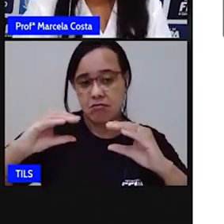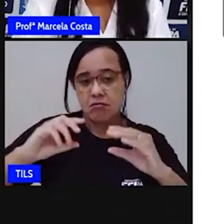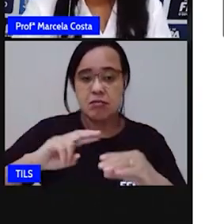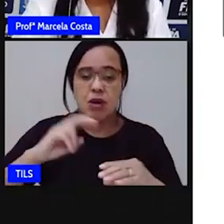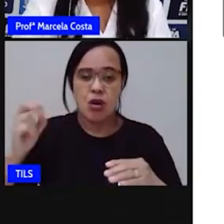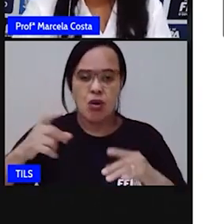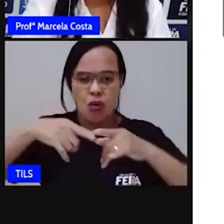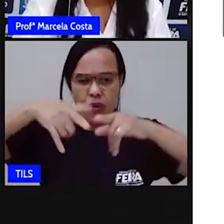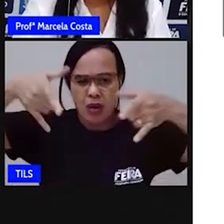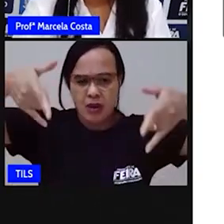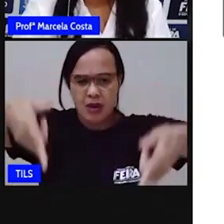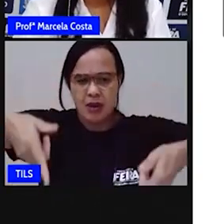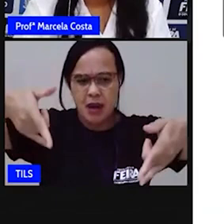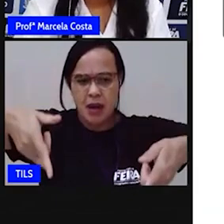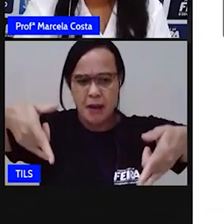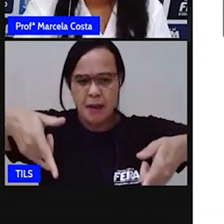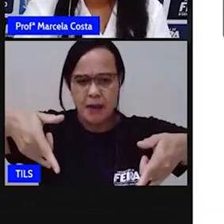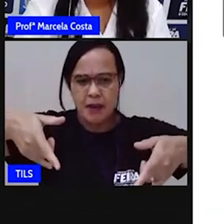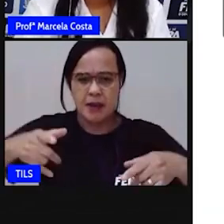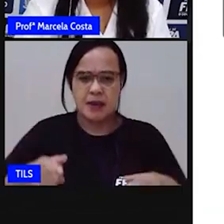Tem uma panela?